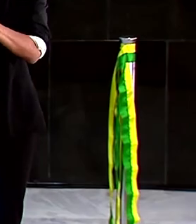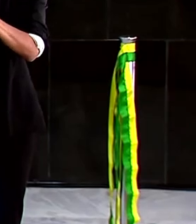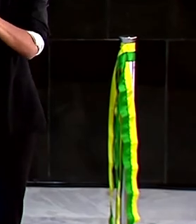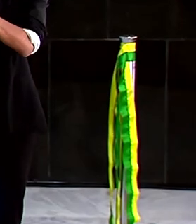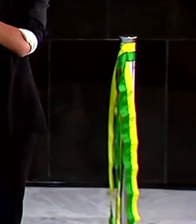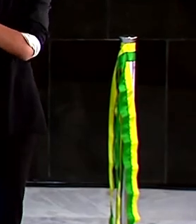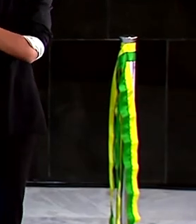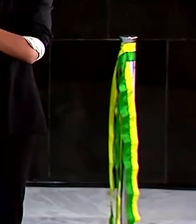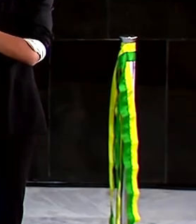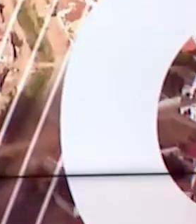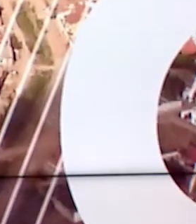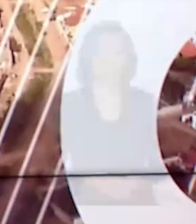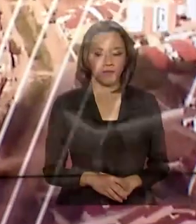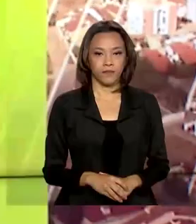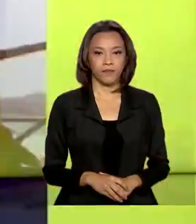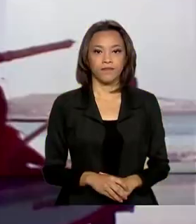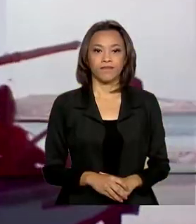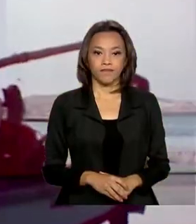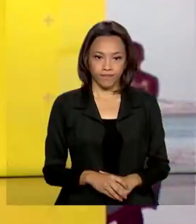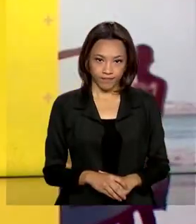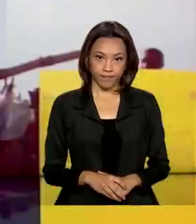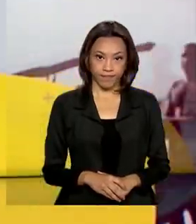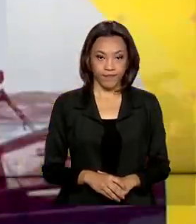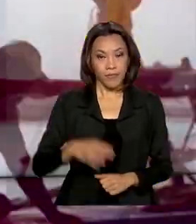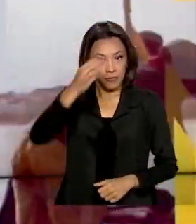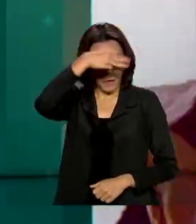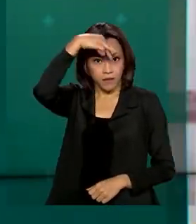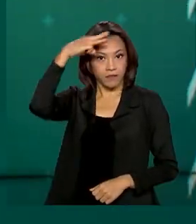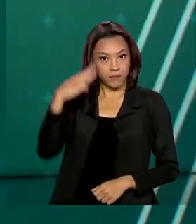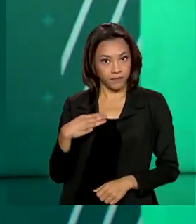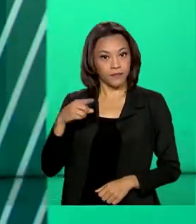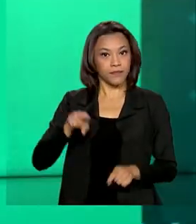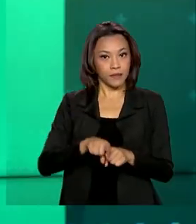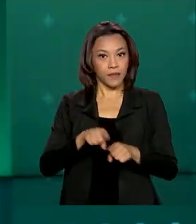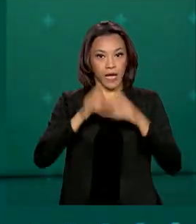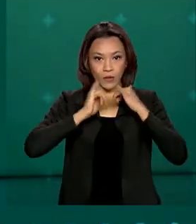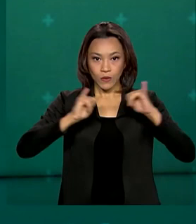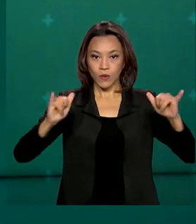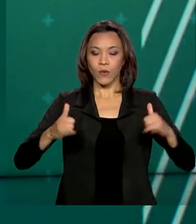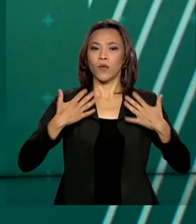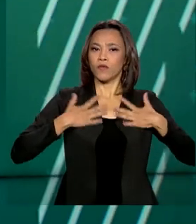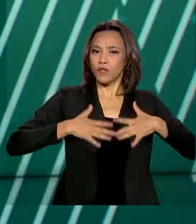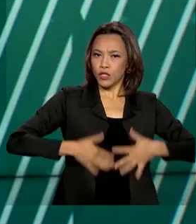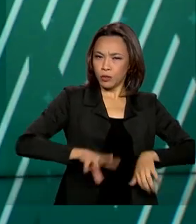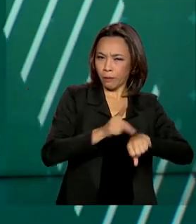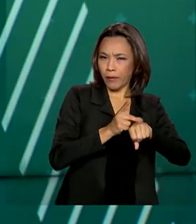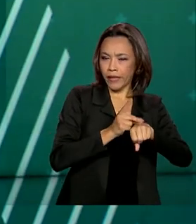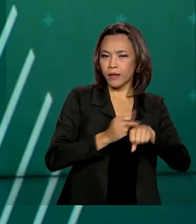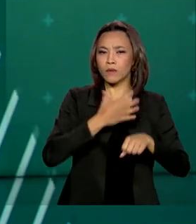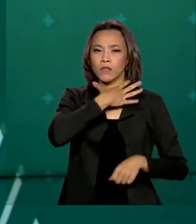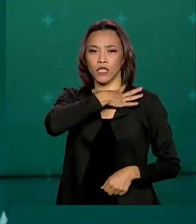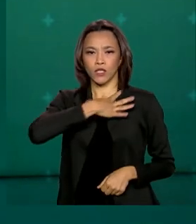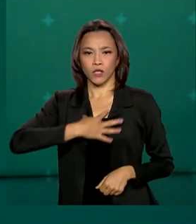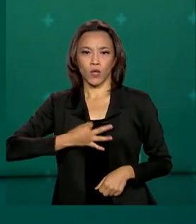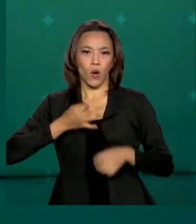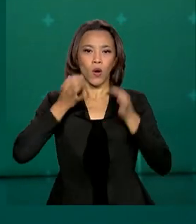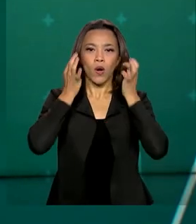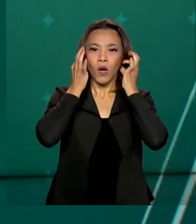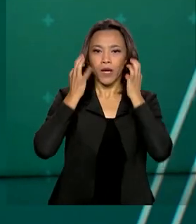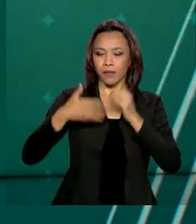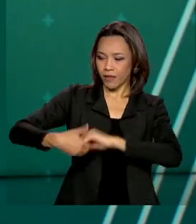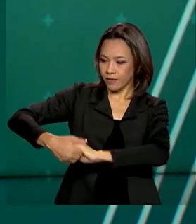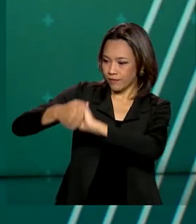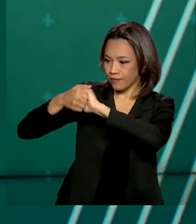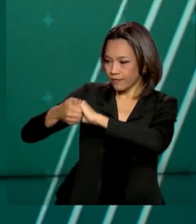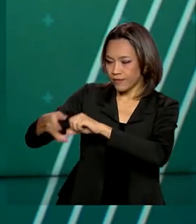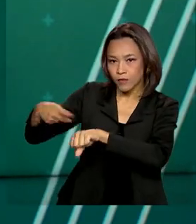esquecida. A primeira-dama também anunciou que o vestido preto e as joias usadas na recepção aos chefes